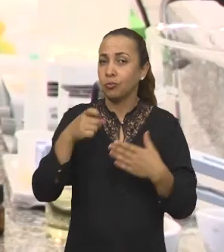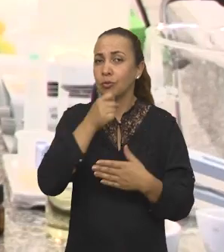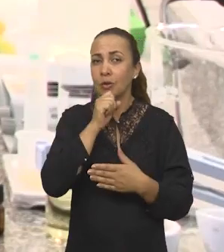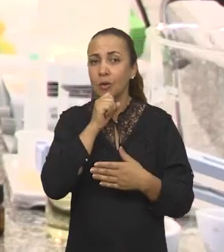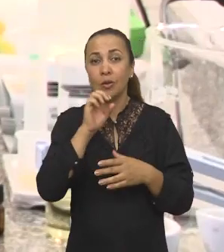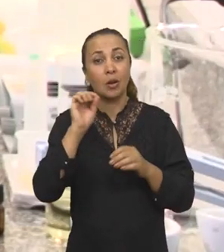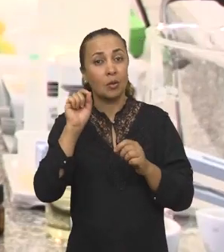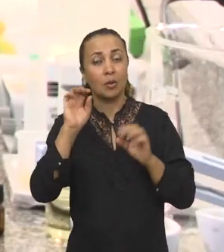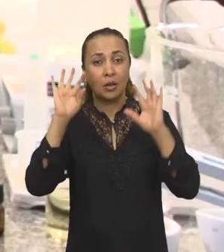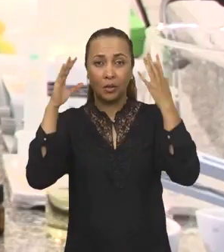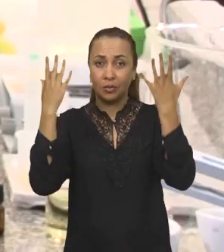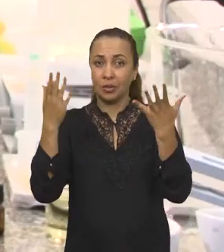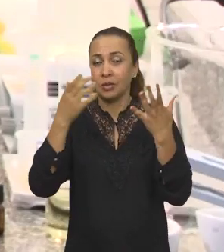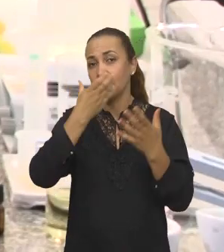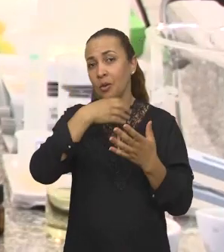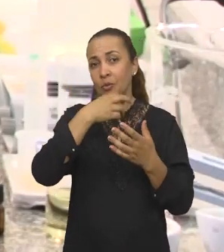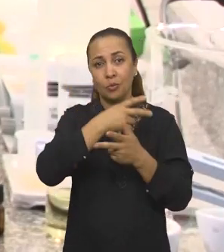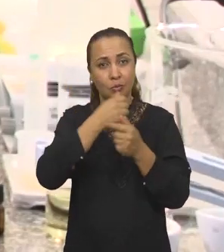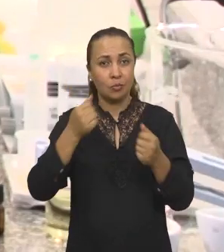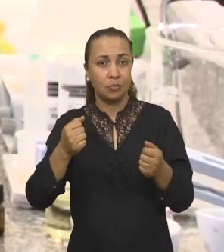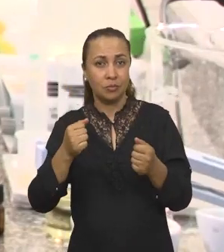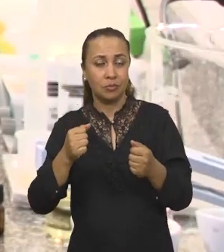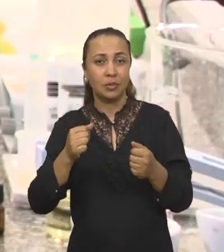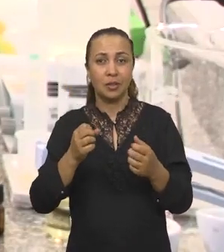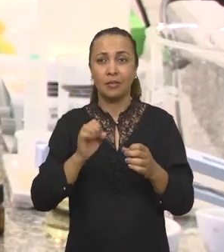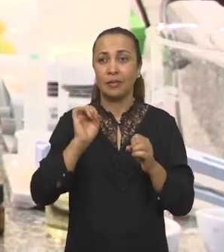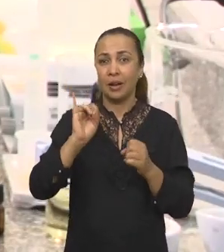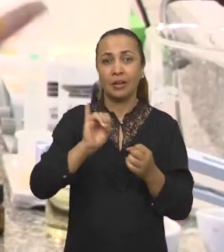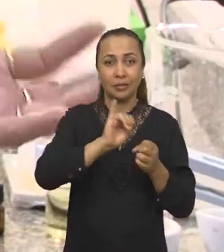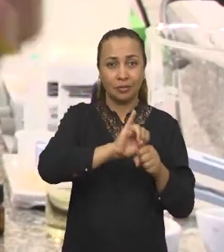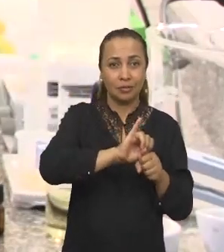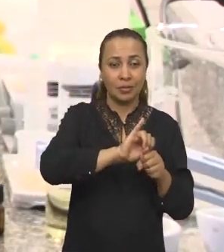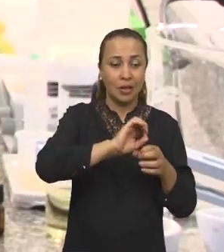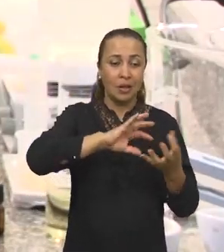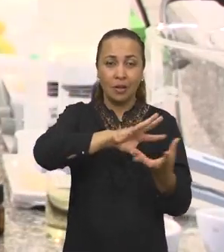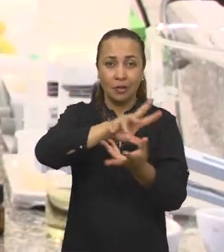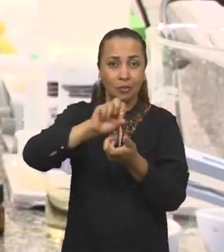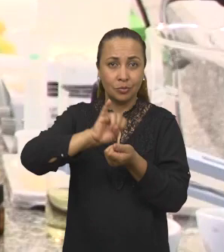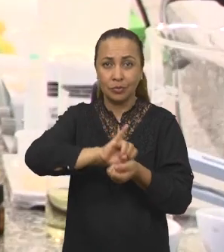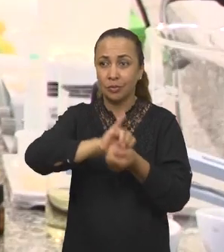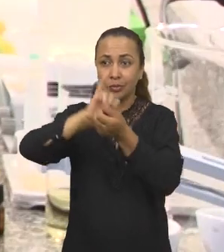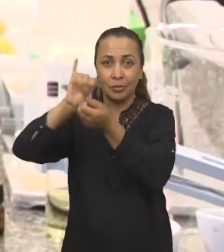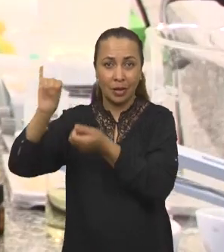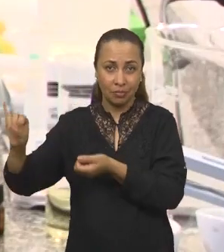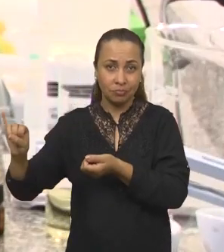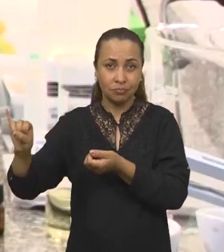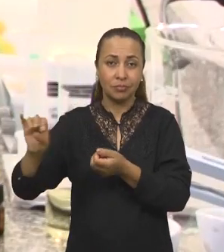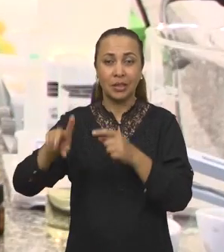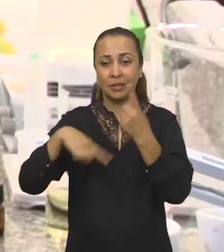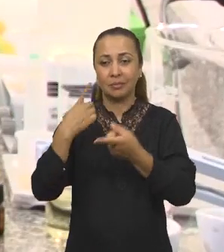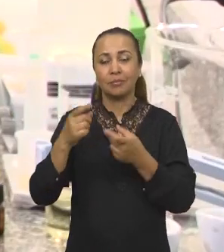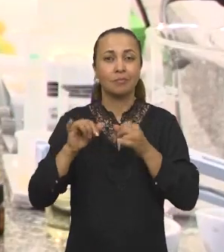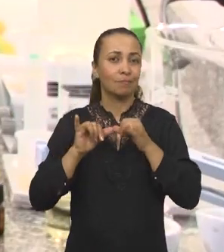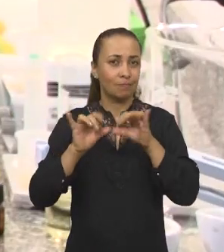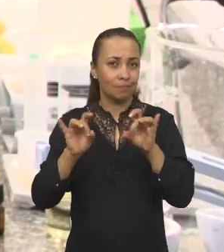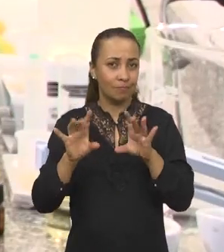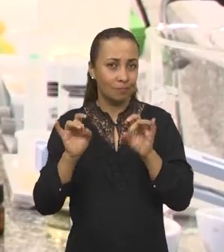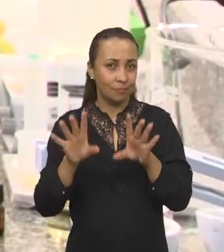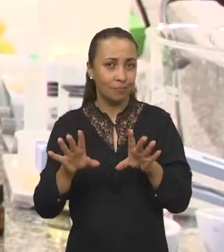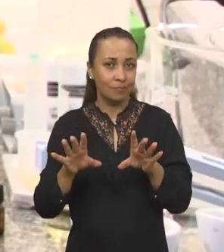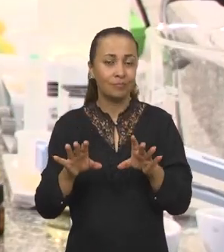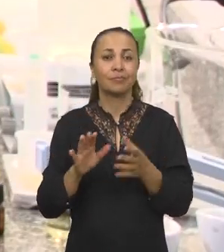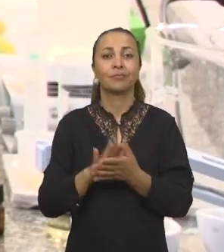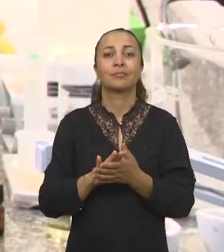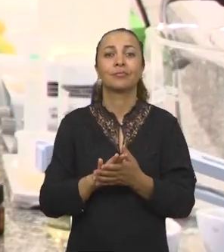acontece quando os mamões ou frutas vão ser exportadas. Eles ficam em um container para depois serem comercializados. Então, a gente